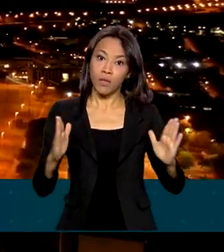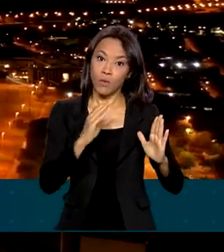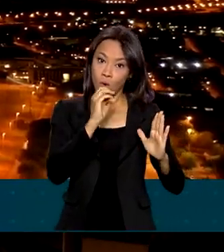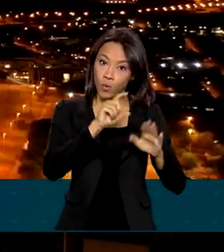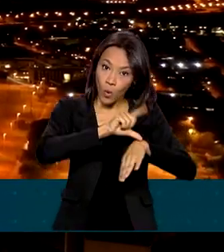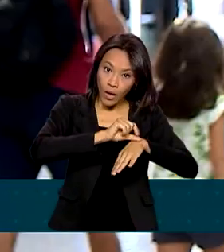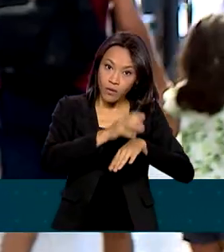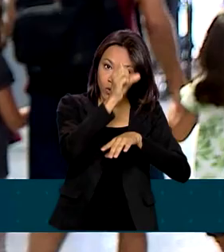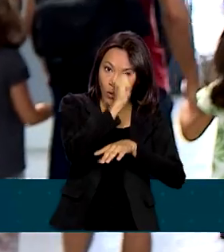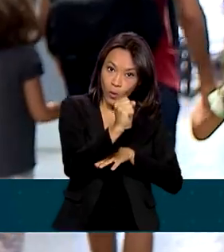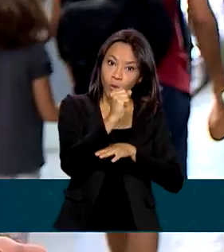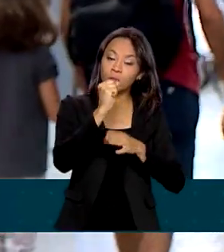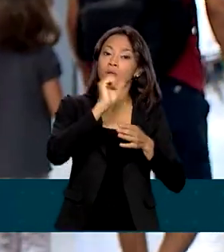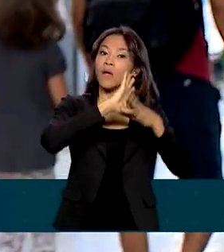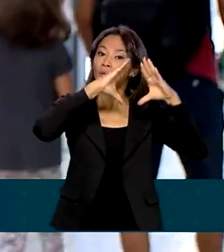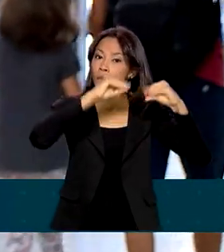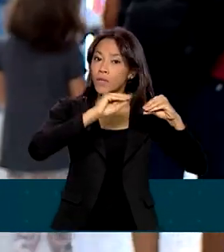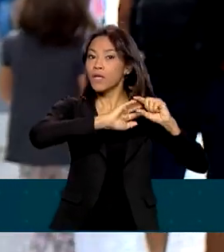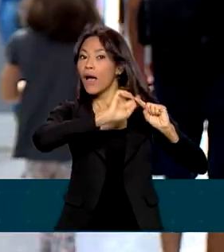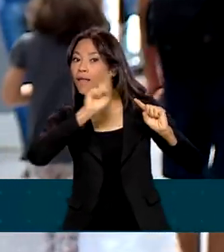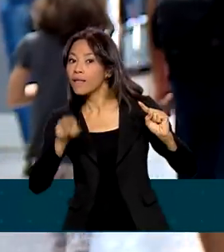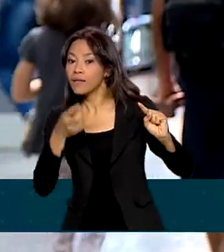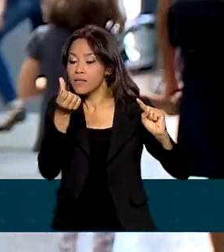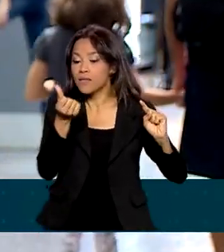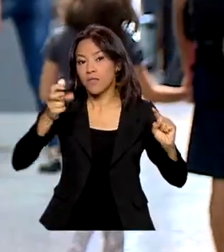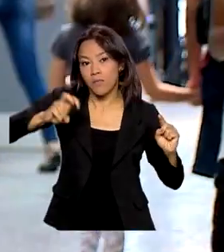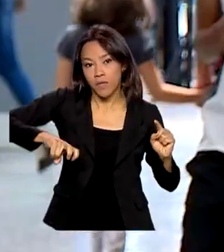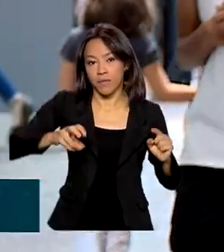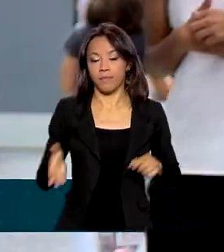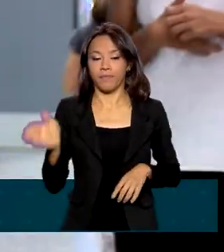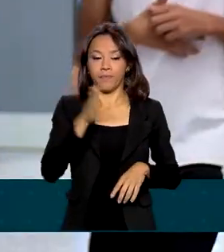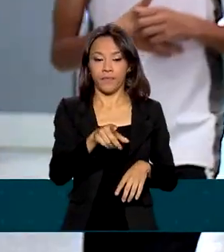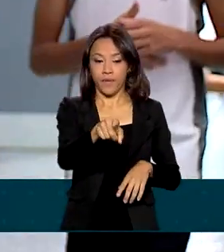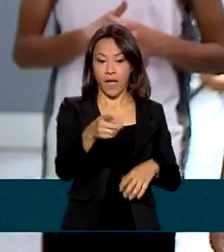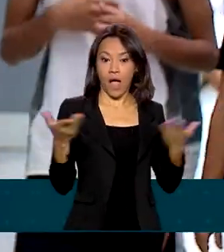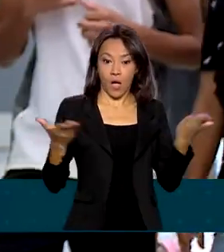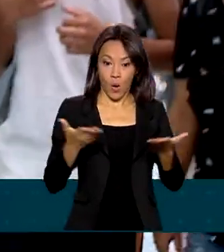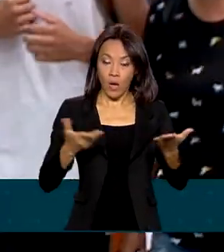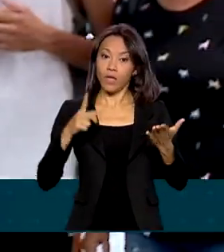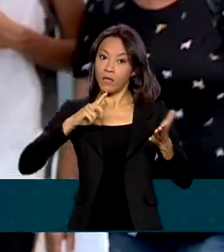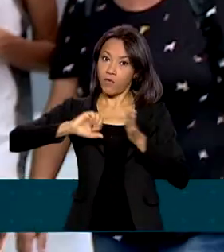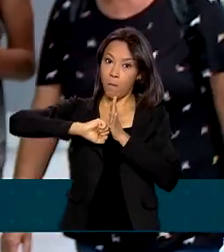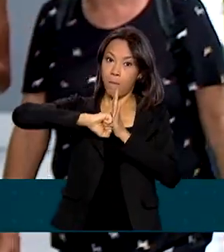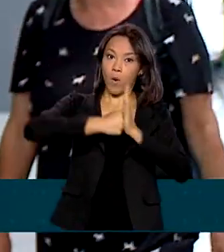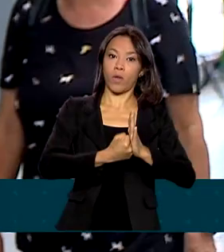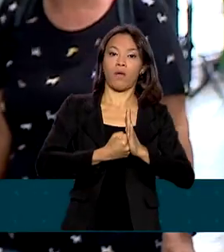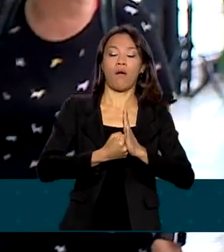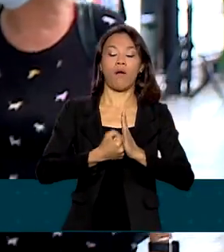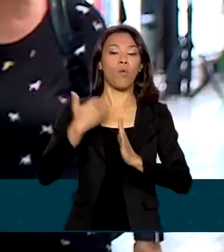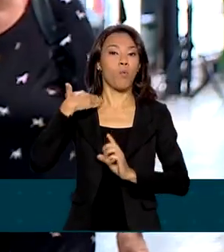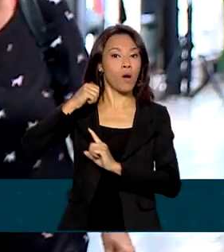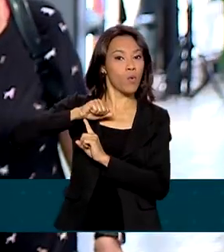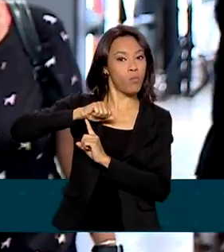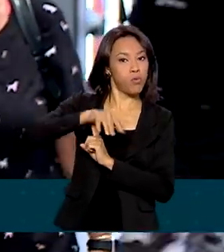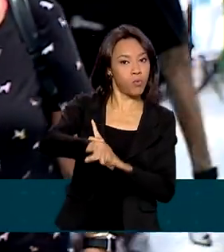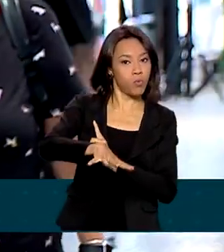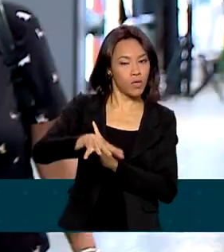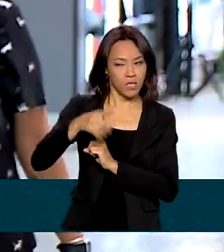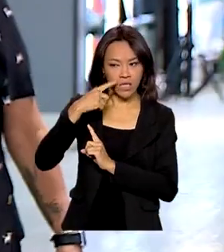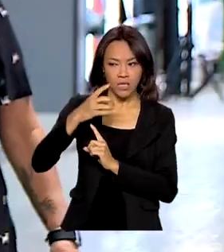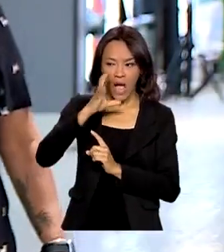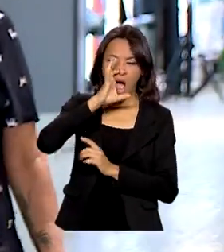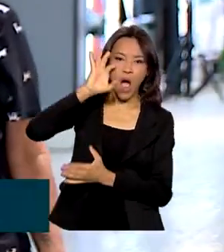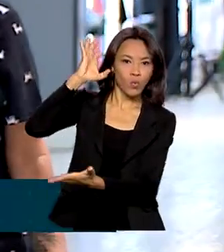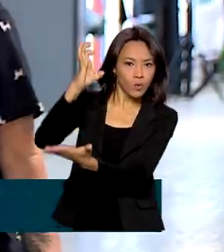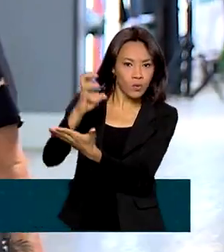às 6 da manhã. Agora, no fim do ano, foi implantado o bloqueio cautelar. O banco deverá bloquear a conta de um correntista acusado de